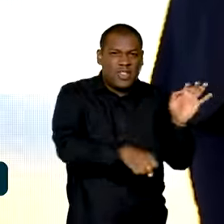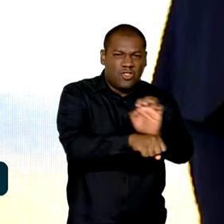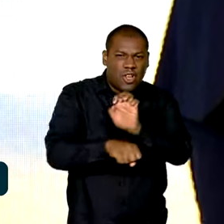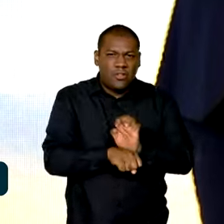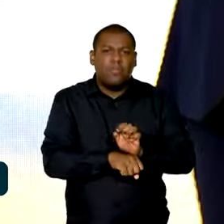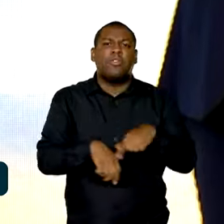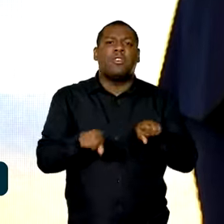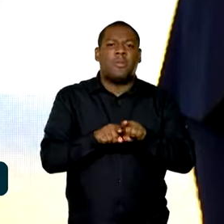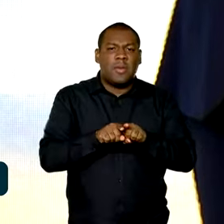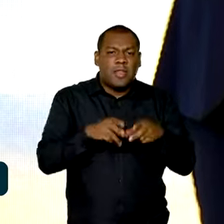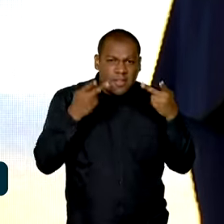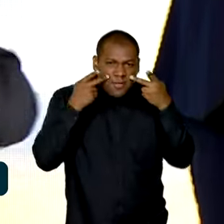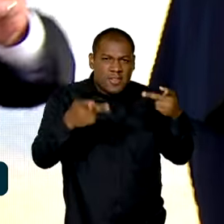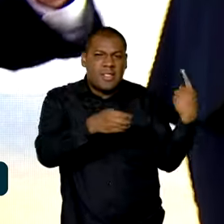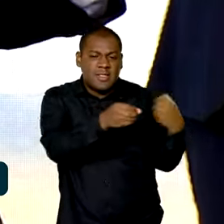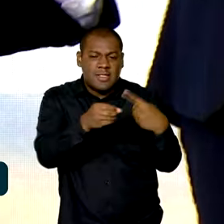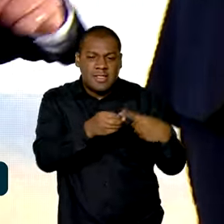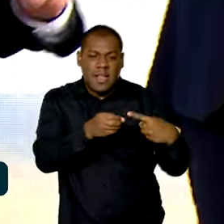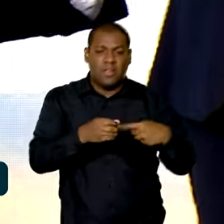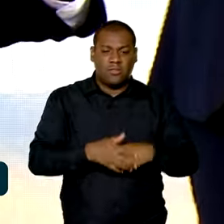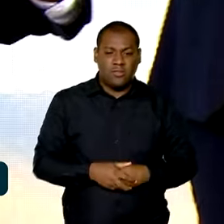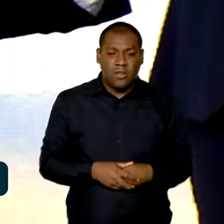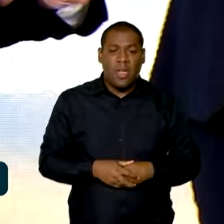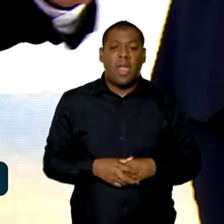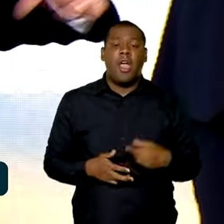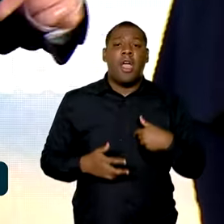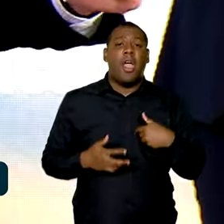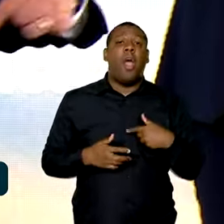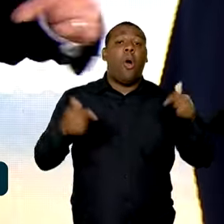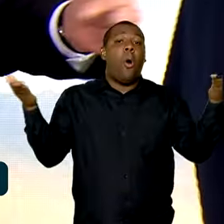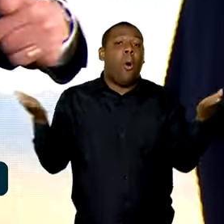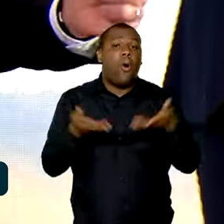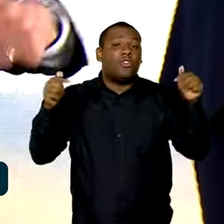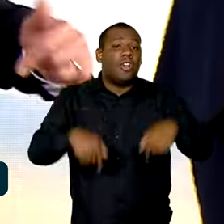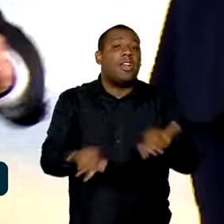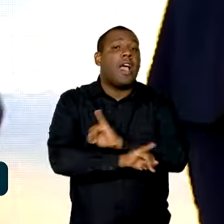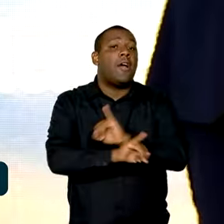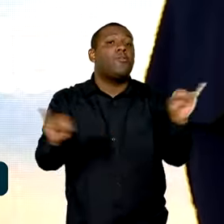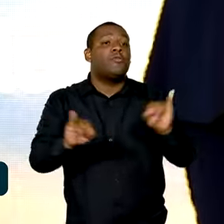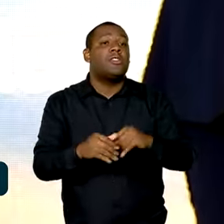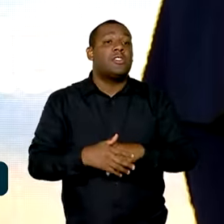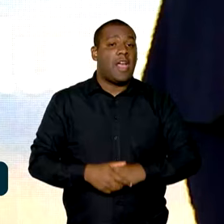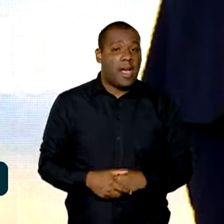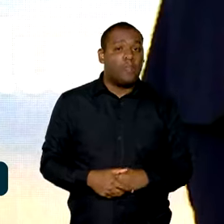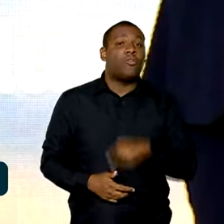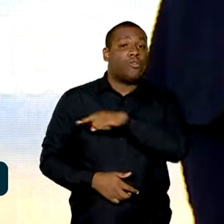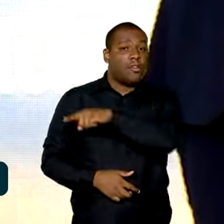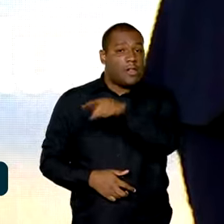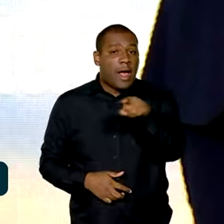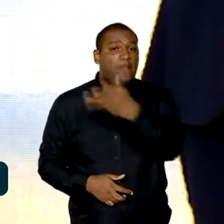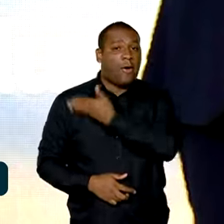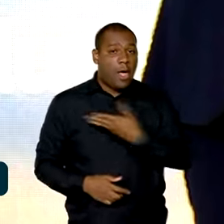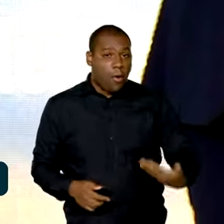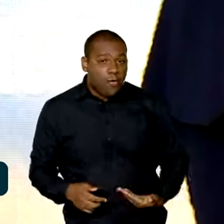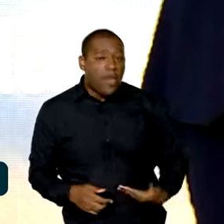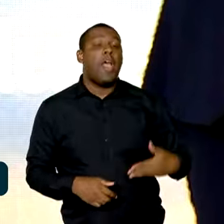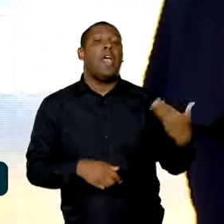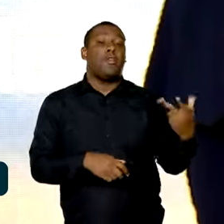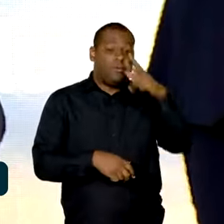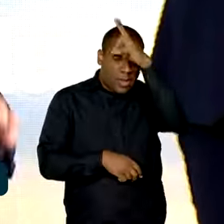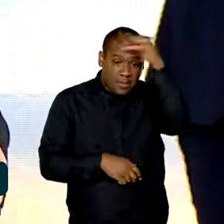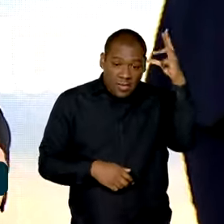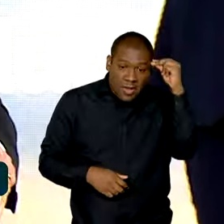vou visitar a cidade. Eu quero saber se tudo o que foi anunciado aqui está acontecendo. Eu quero saber se a